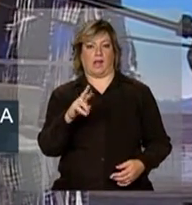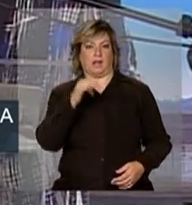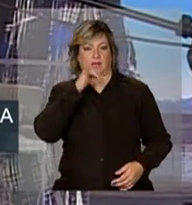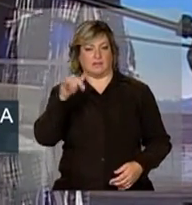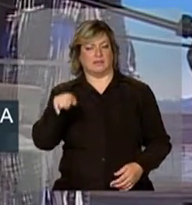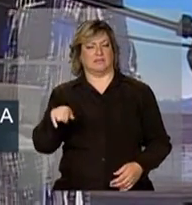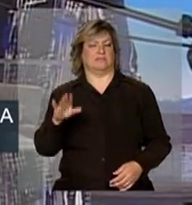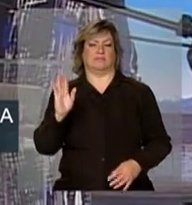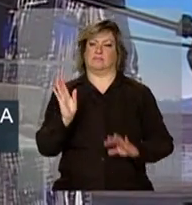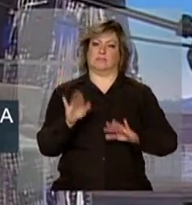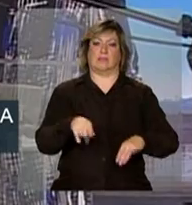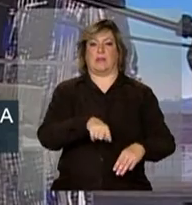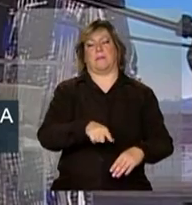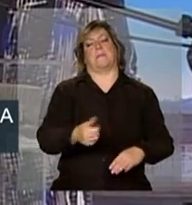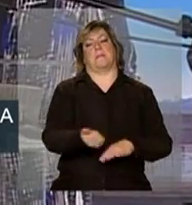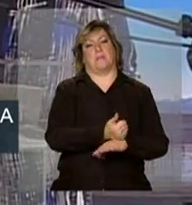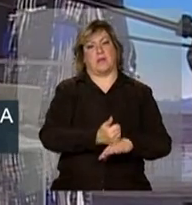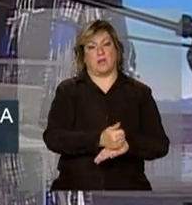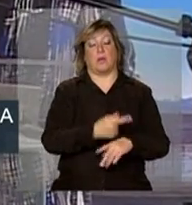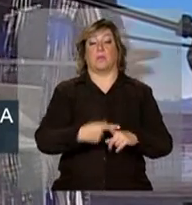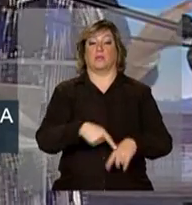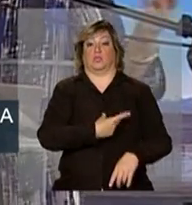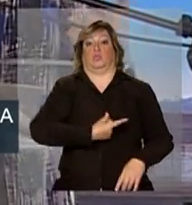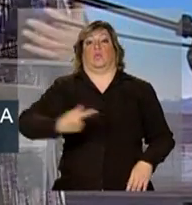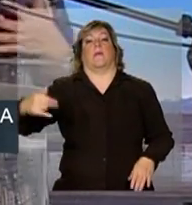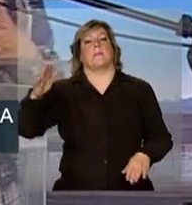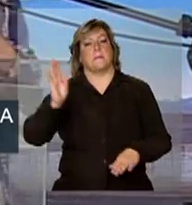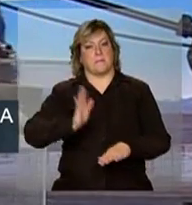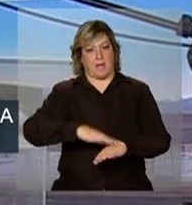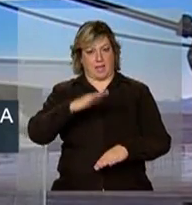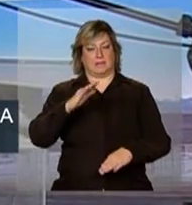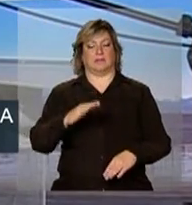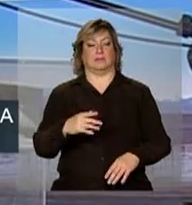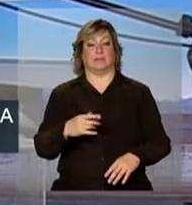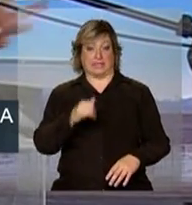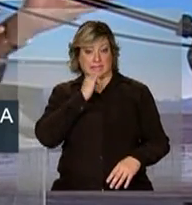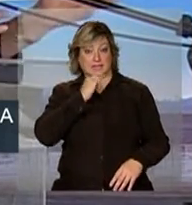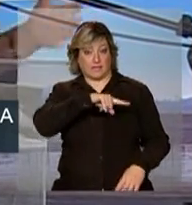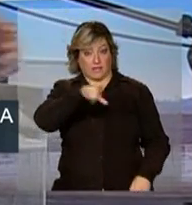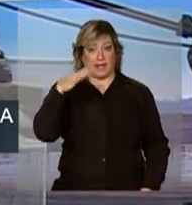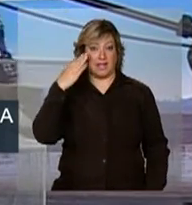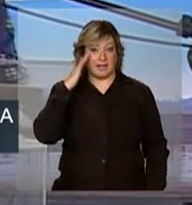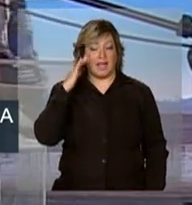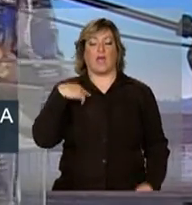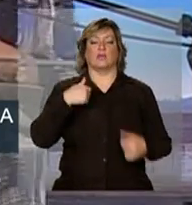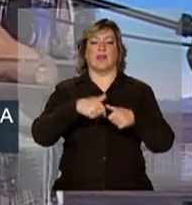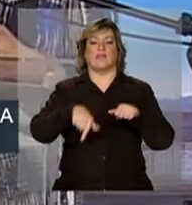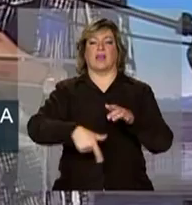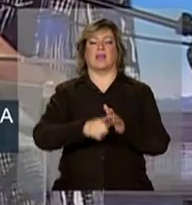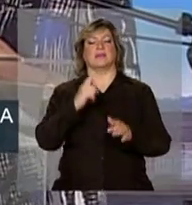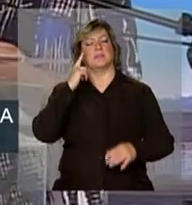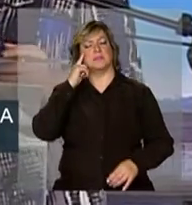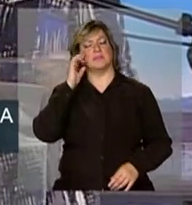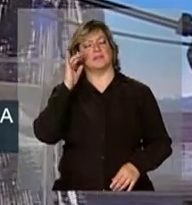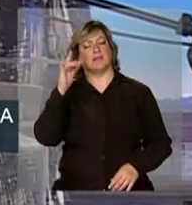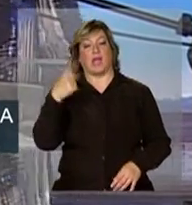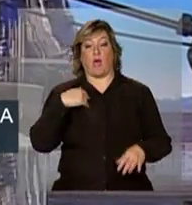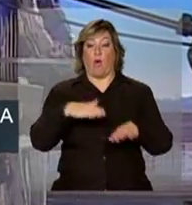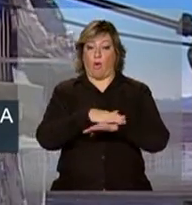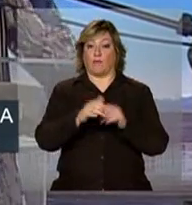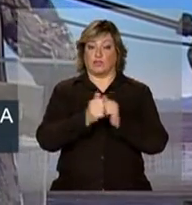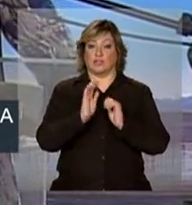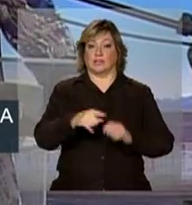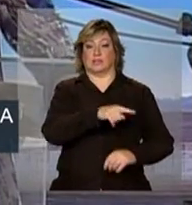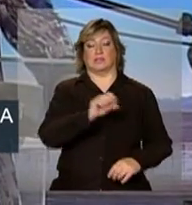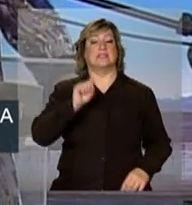longevo, muito mais duradouro. Só para vocês terem uma ideia, eu estava aqui pensando, e comentei com o senador Sarney,